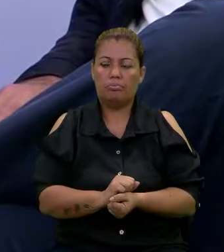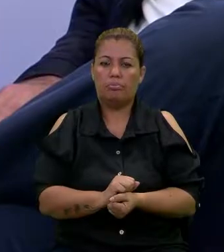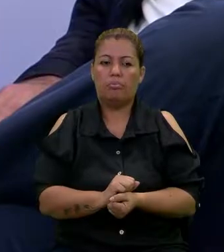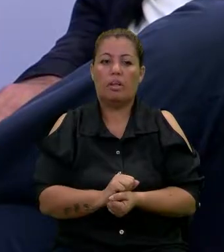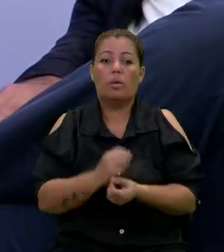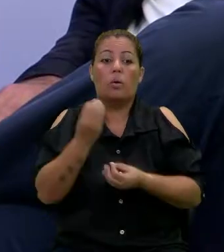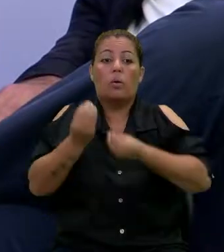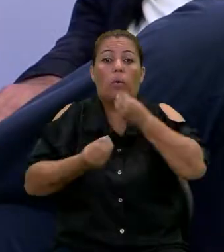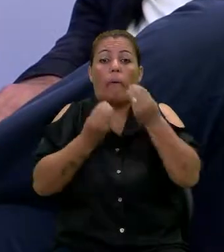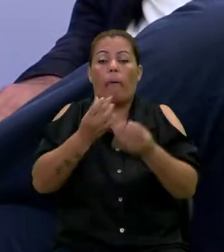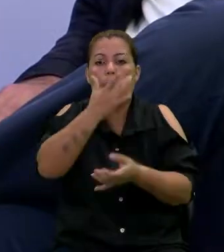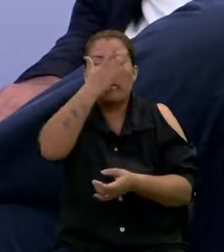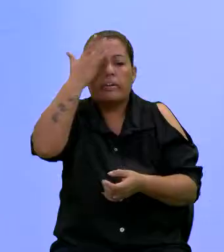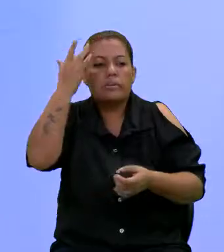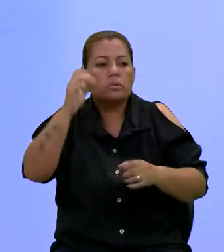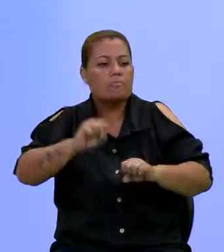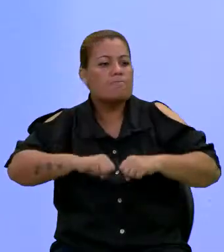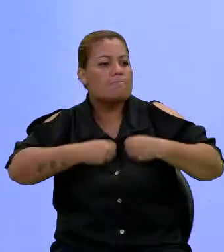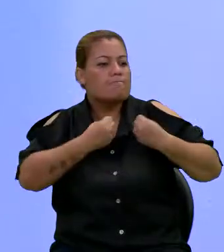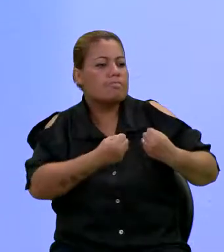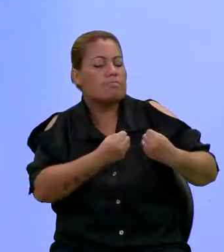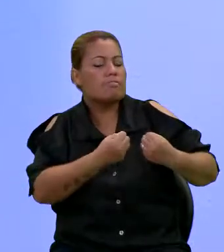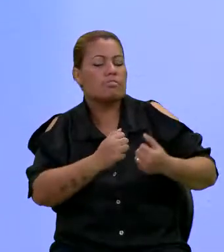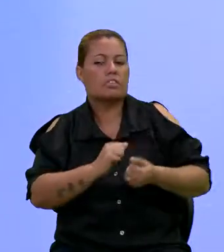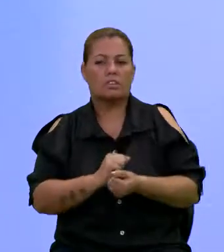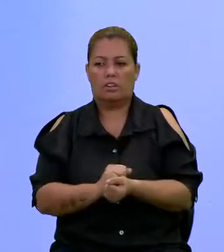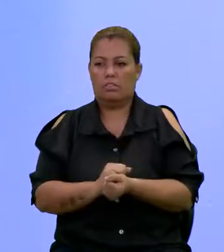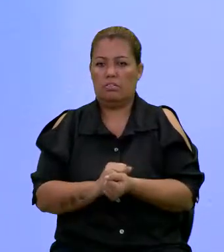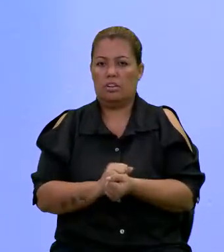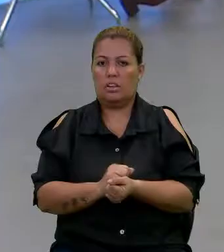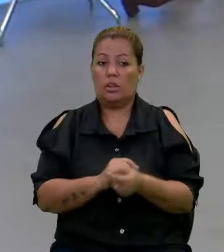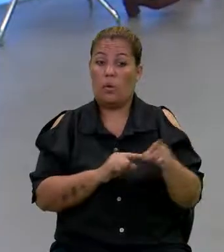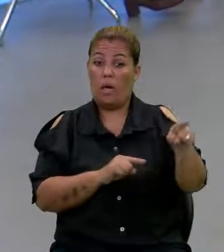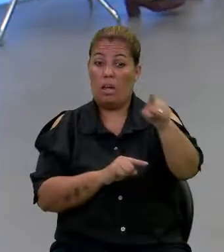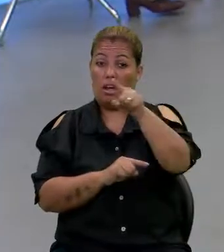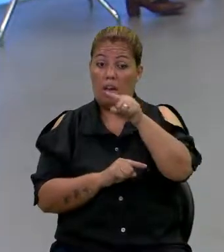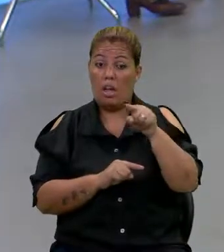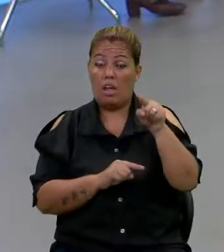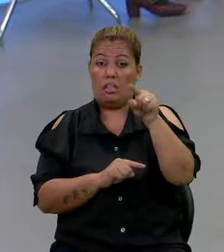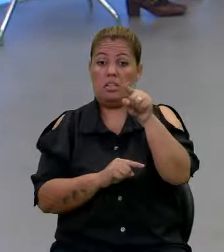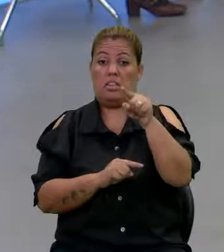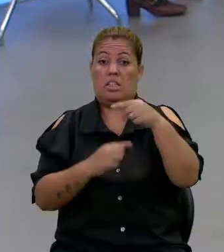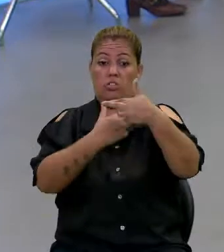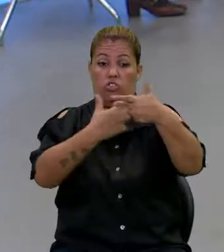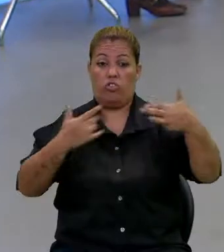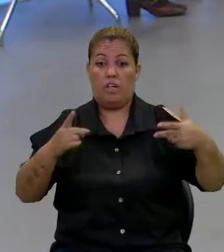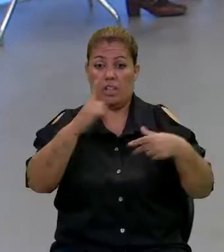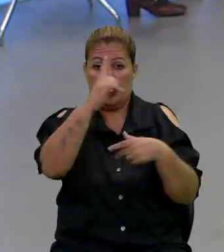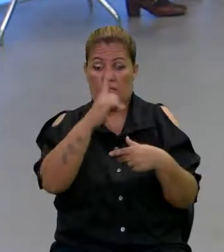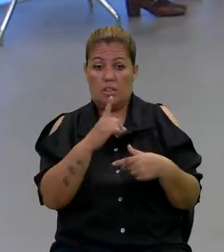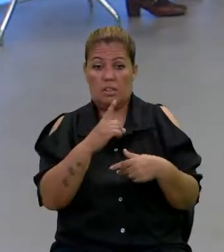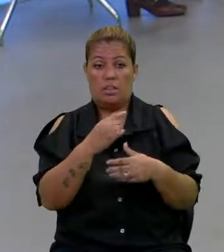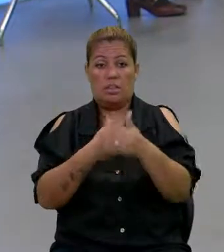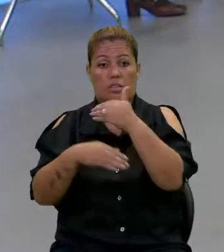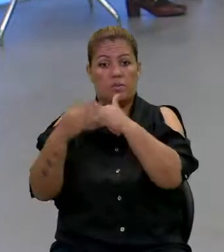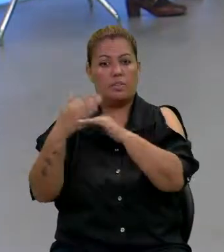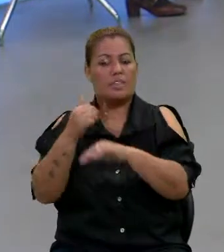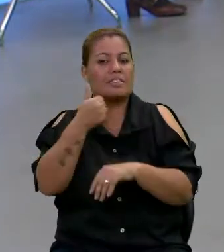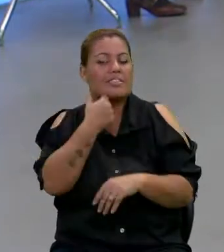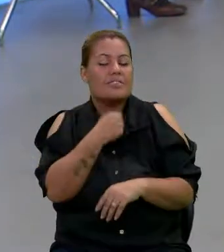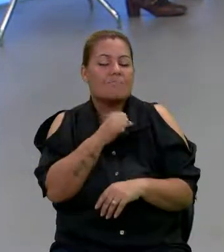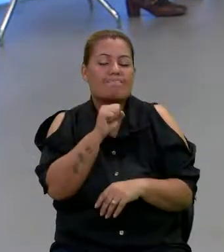Então, como essa pessoa vai se defender? Então, esses casos de múltipla deficiência têm por trás essas mães.